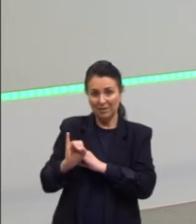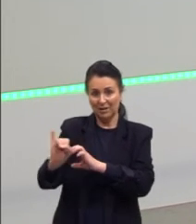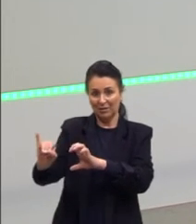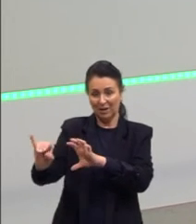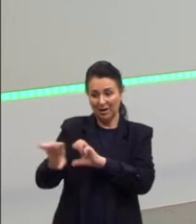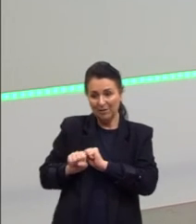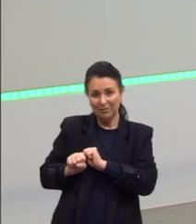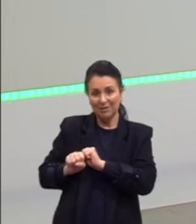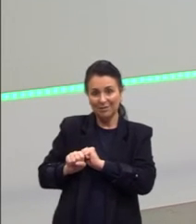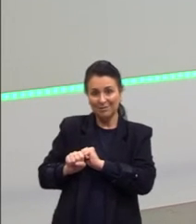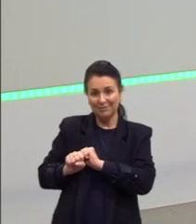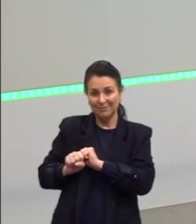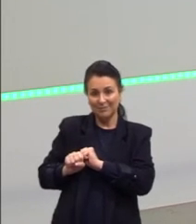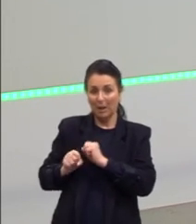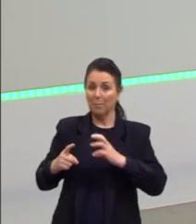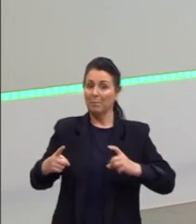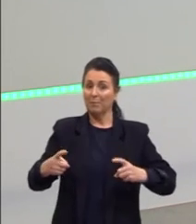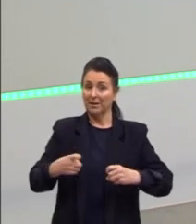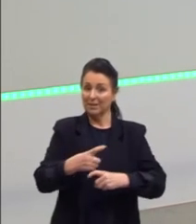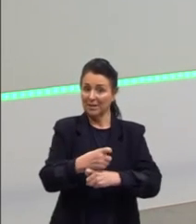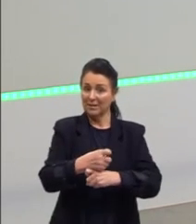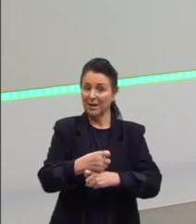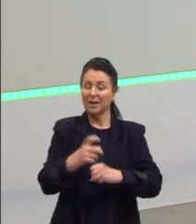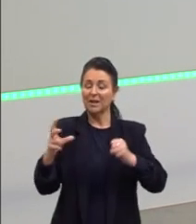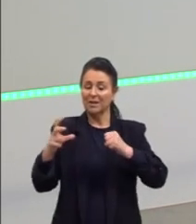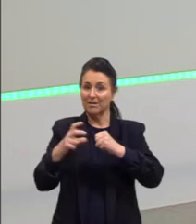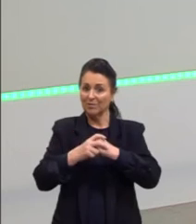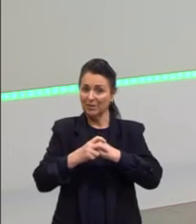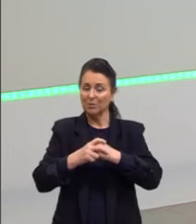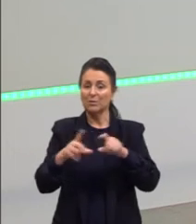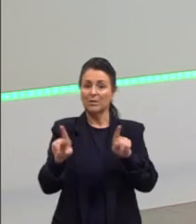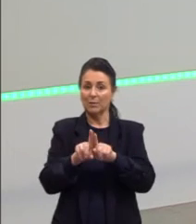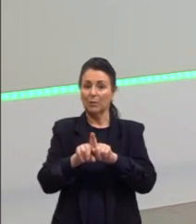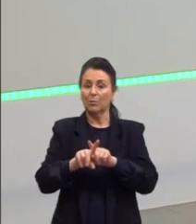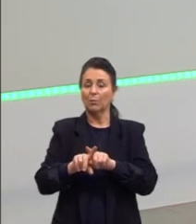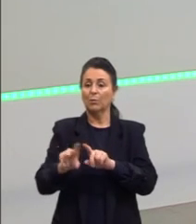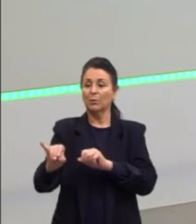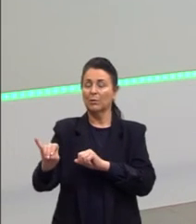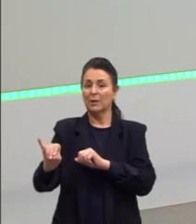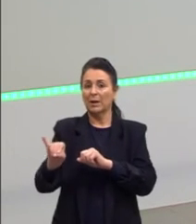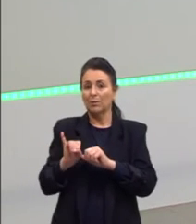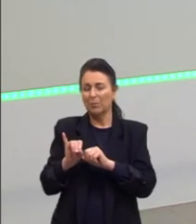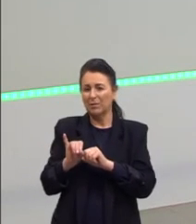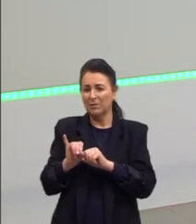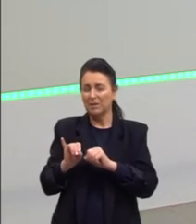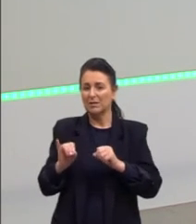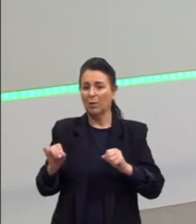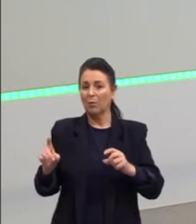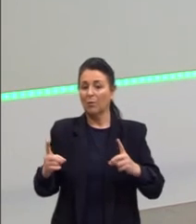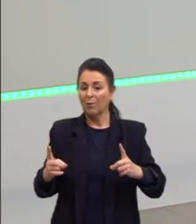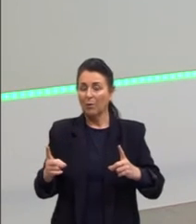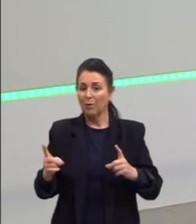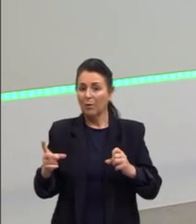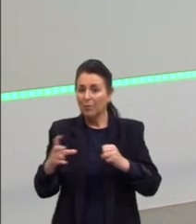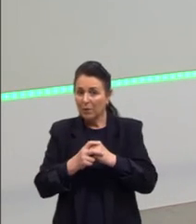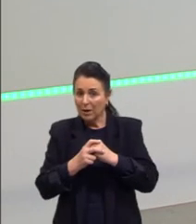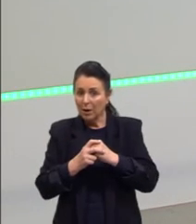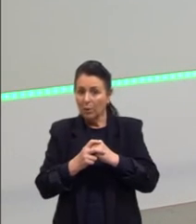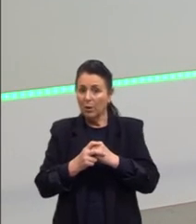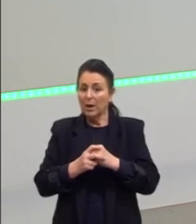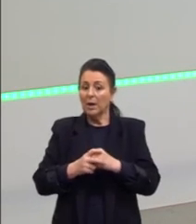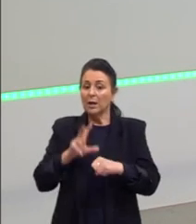além da viral. Quando tem uma infecção viral, o médico, geralmente, ele trata os